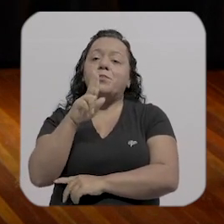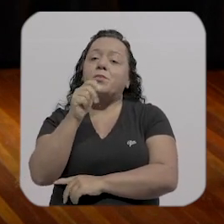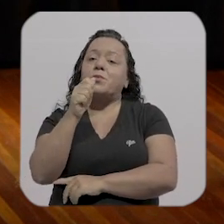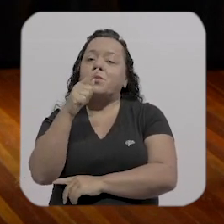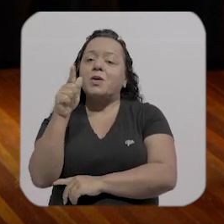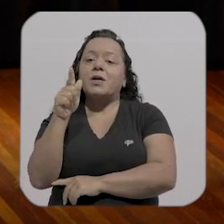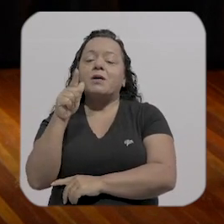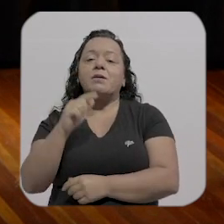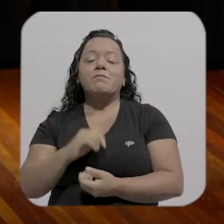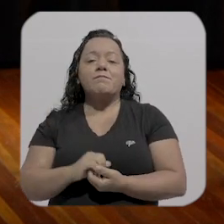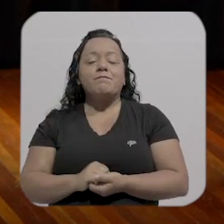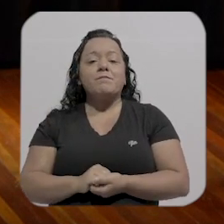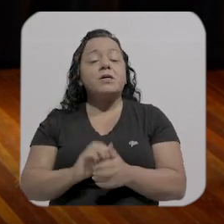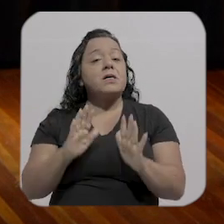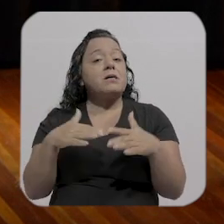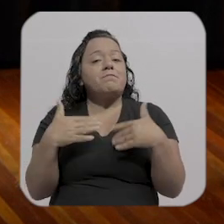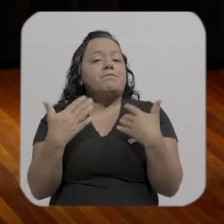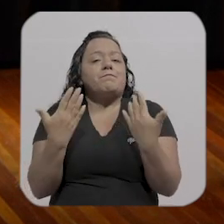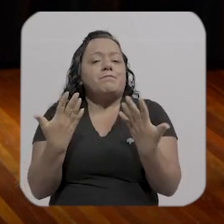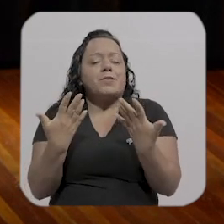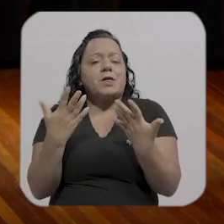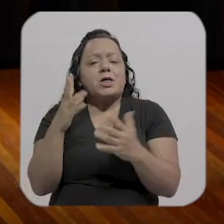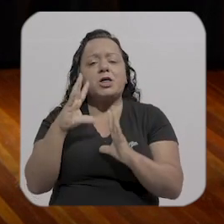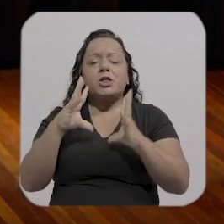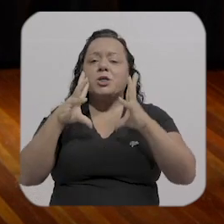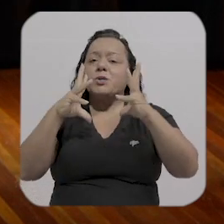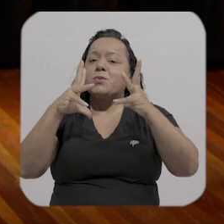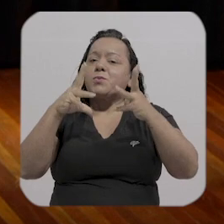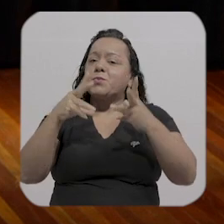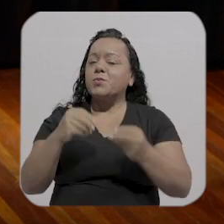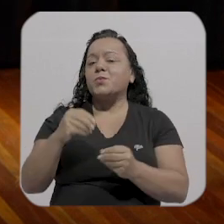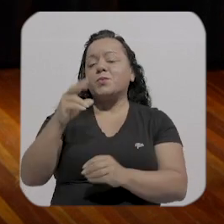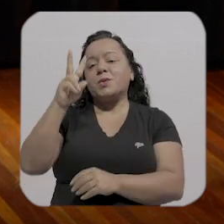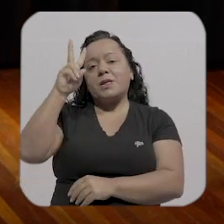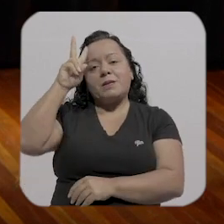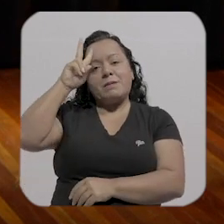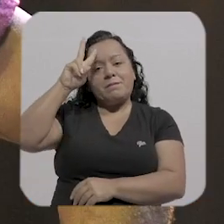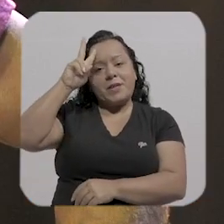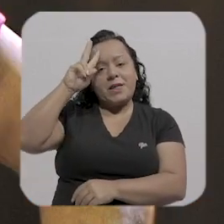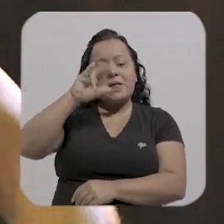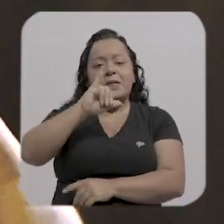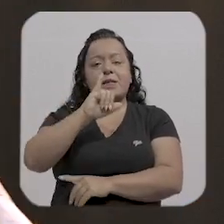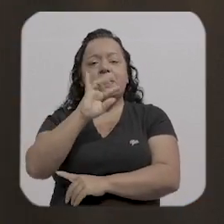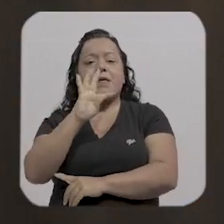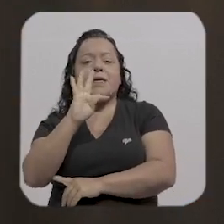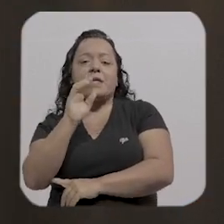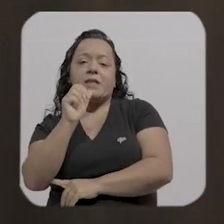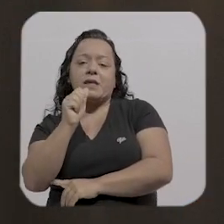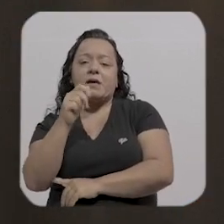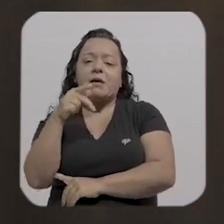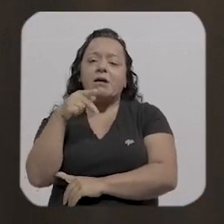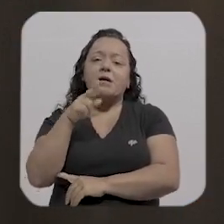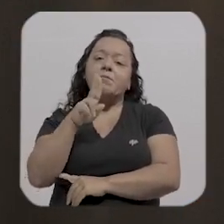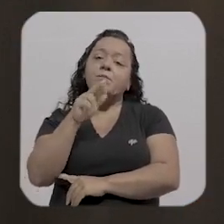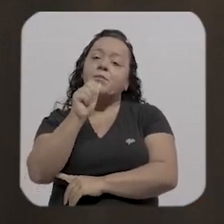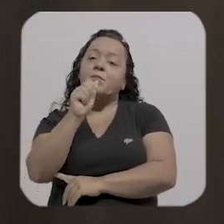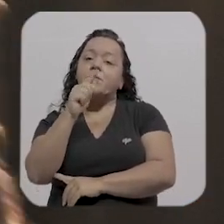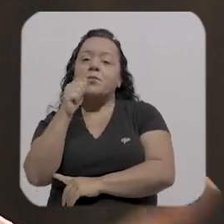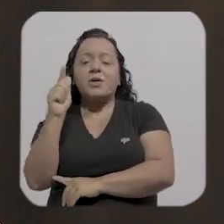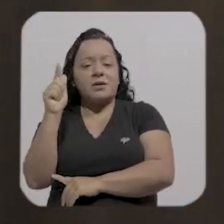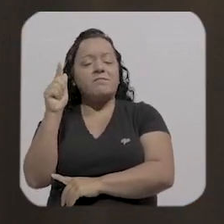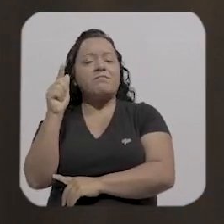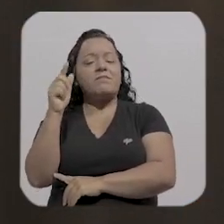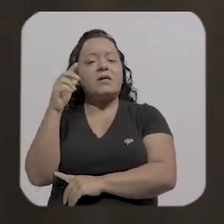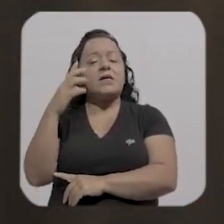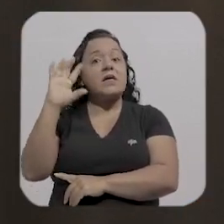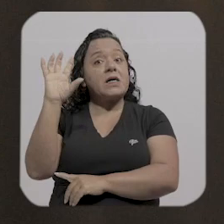E aí, tudo que lembrasse Itacoã, tudo que lembrasse aquele clima, aquele